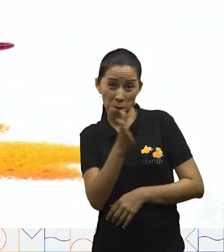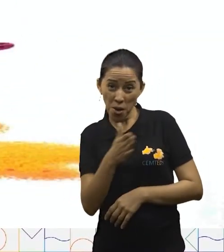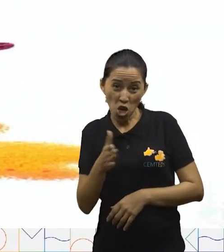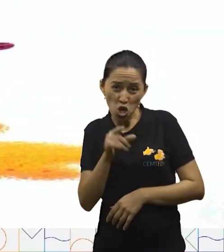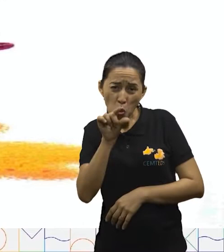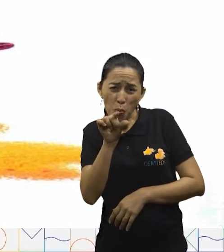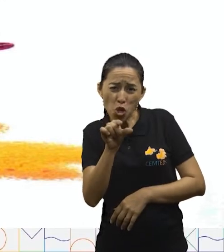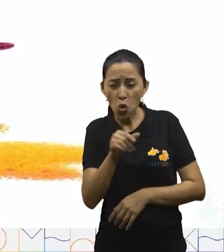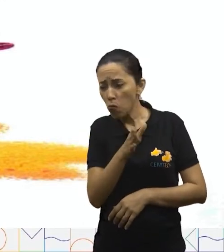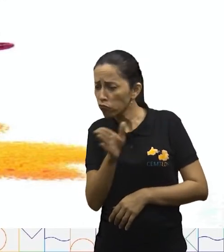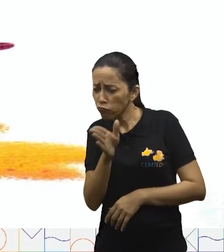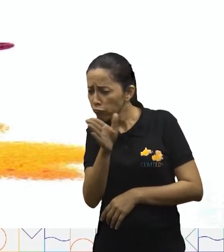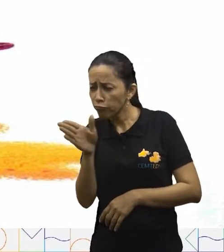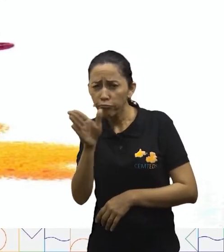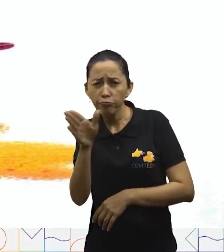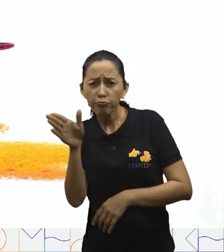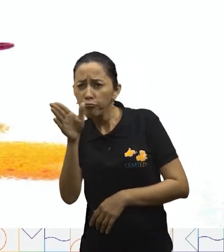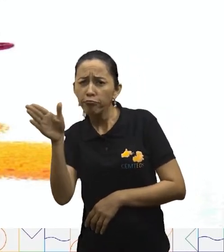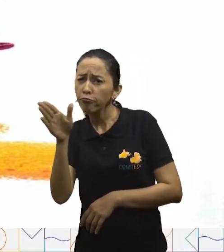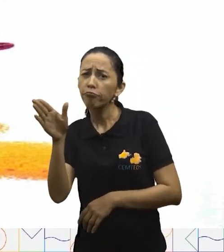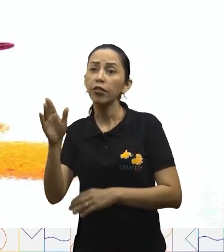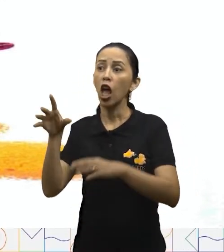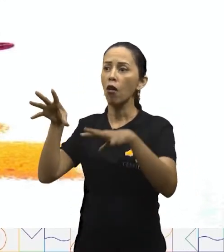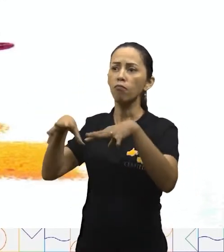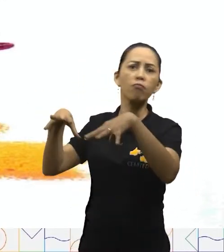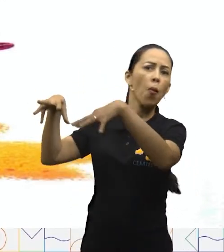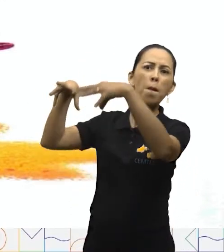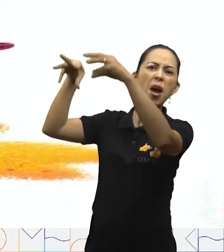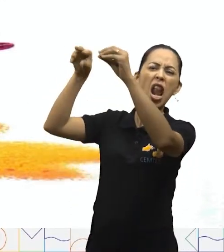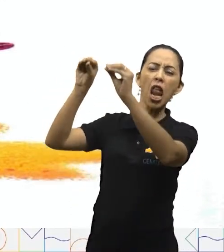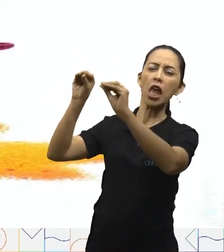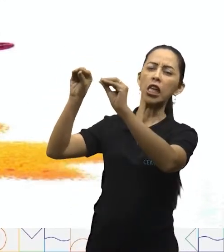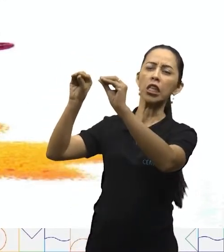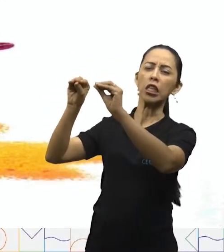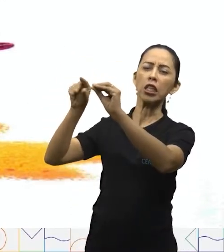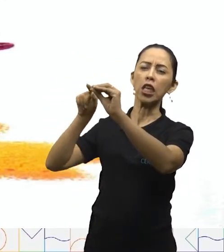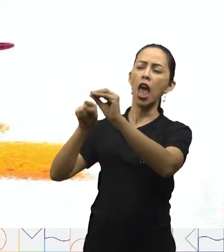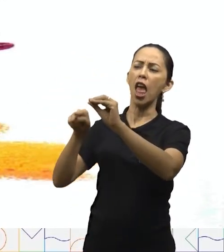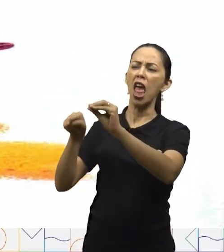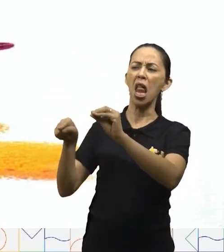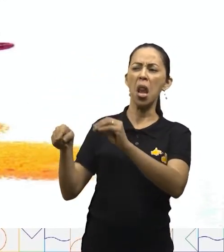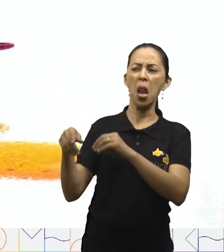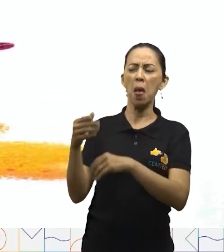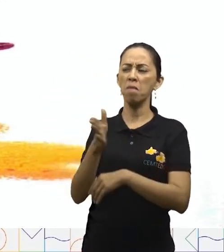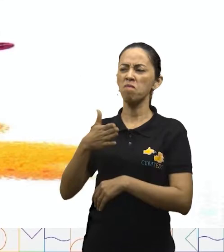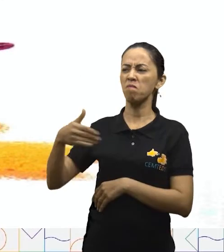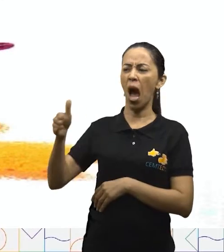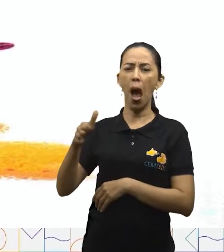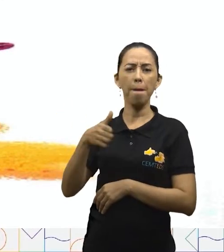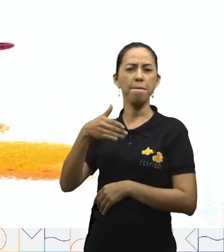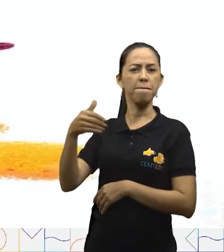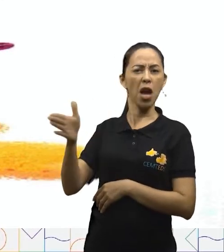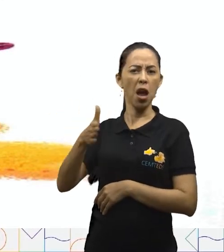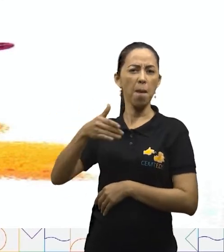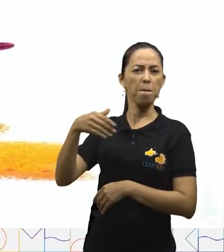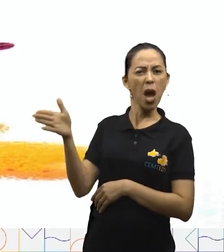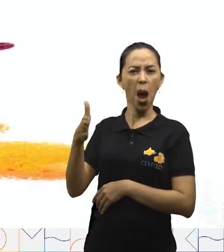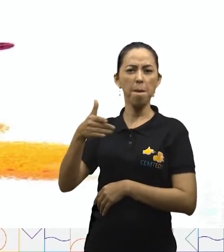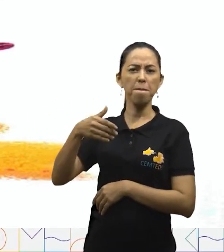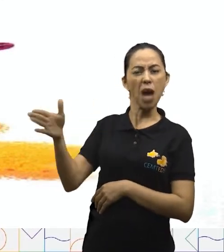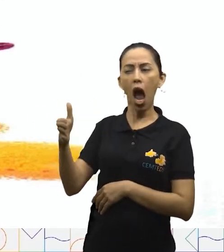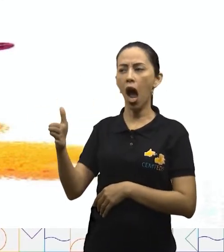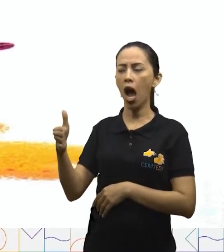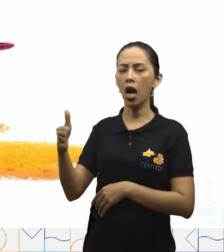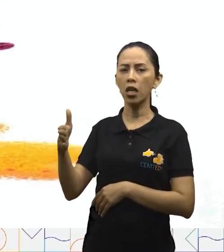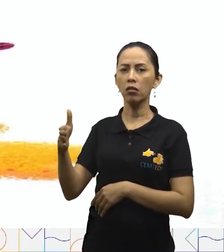barão, Peixoto bateu as barbatanas com toda a força. Plac, plac, plac.